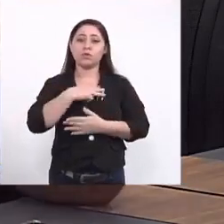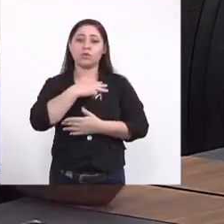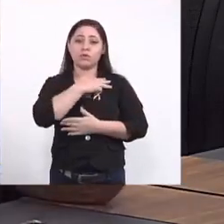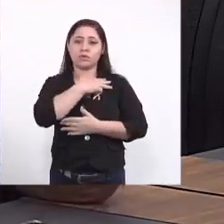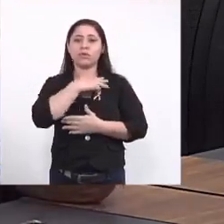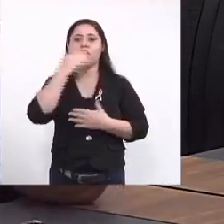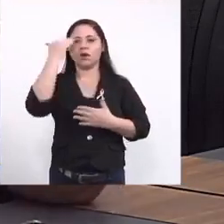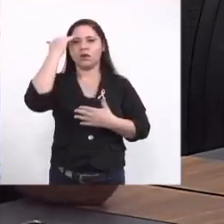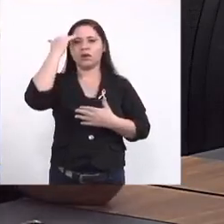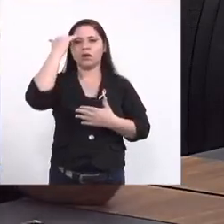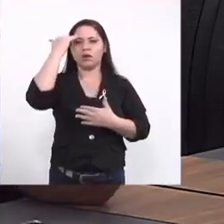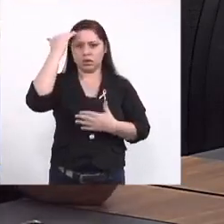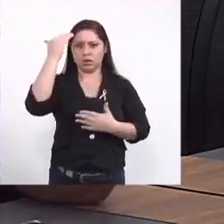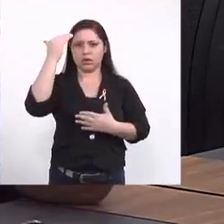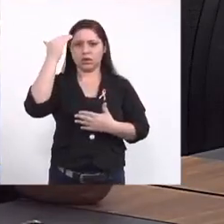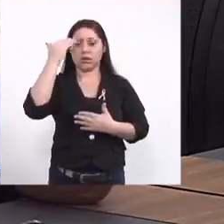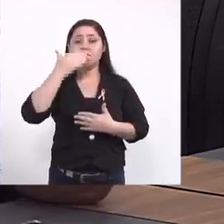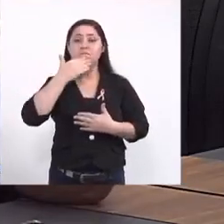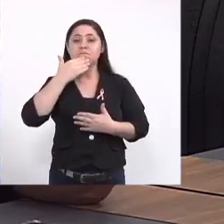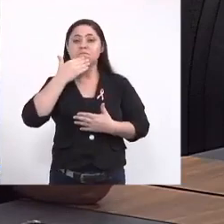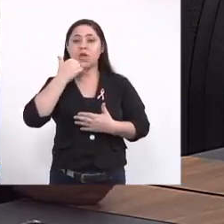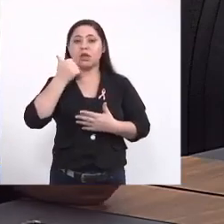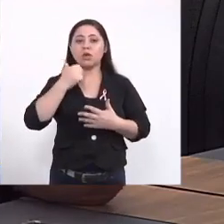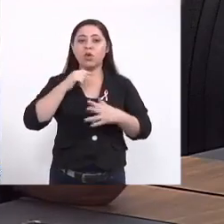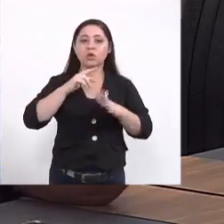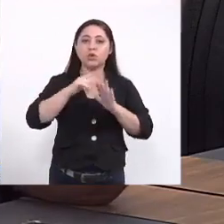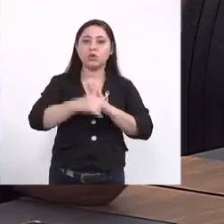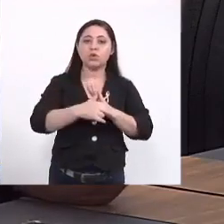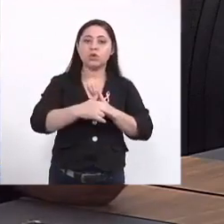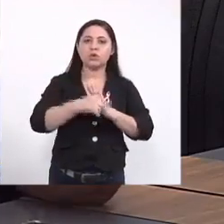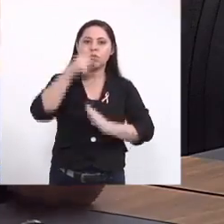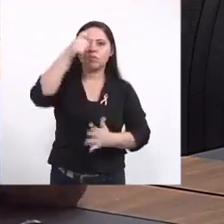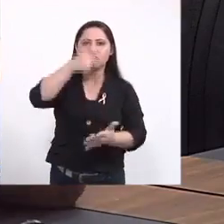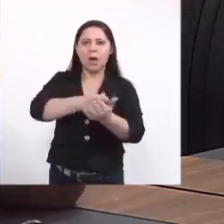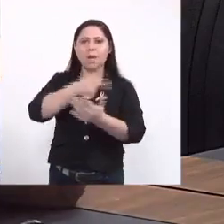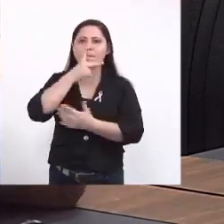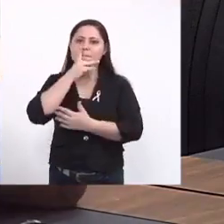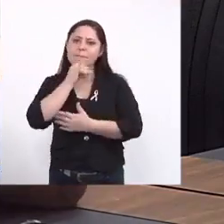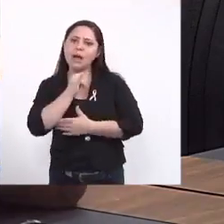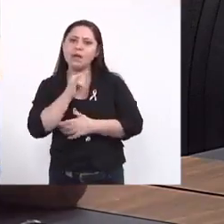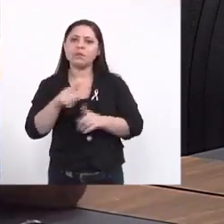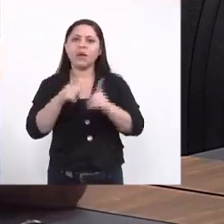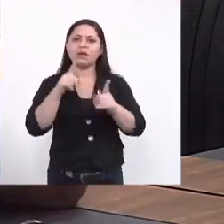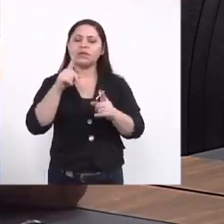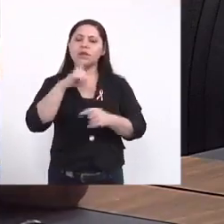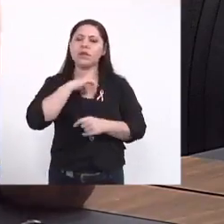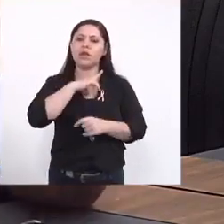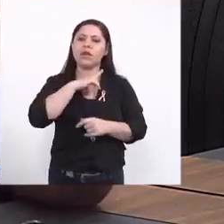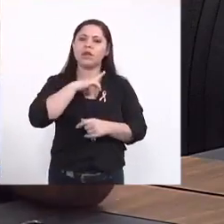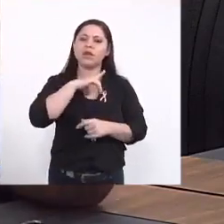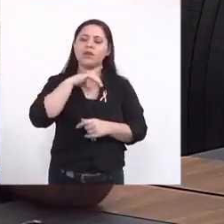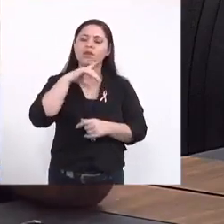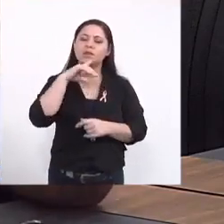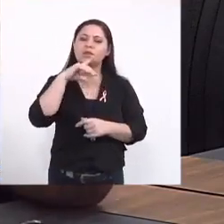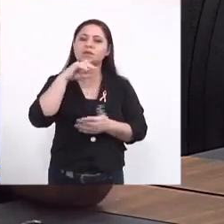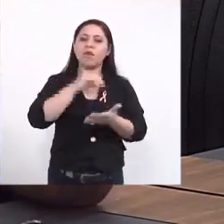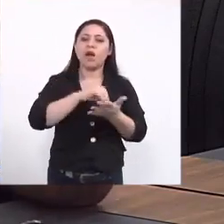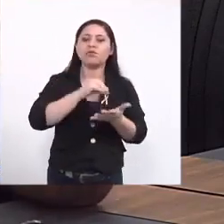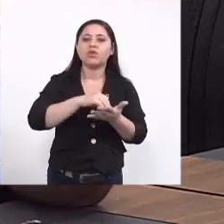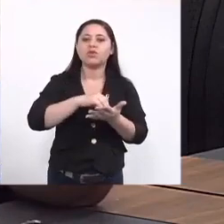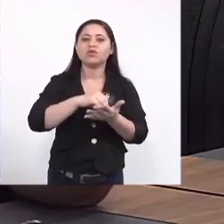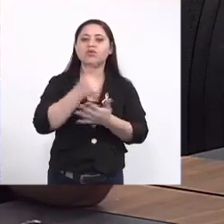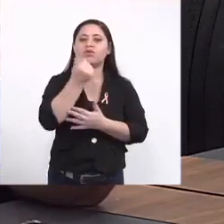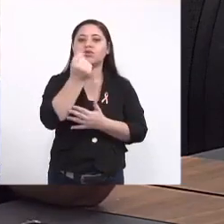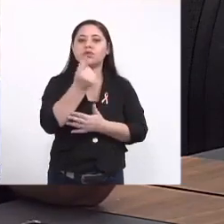que a gente agradece de ter o ministro espera que melhore as coisas ele querendo punir os pais mas a gente tem falta de dinheiro nas vacinas né